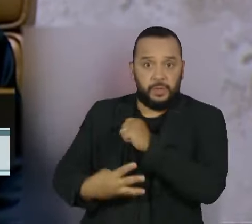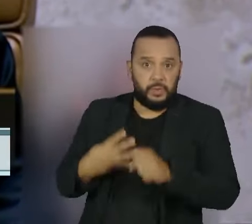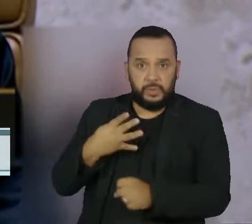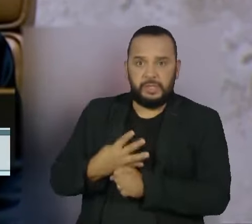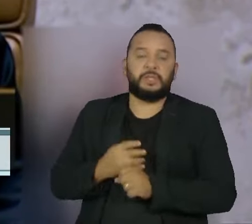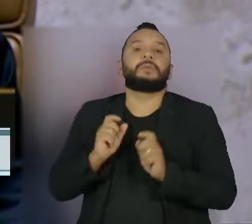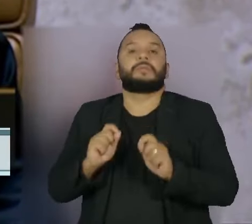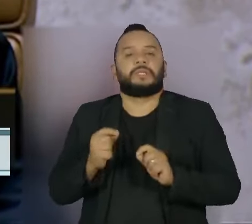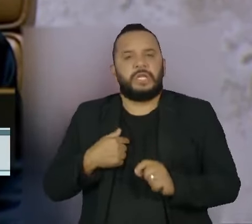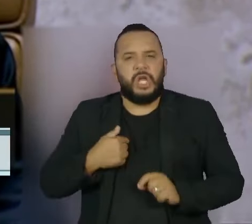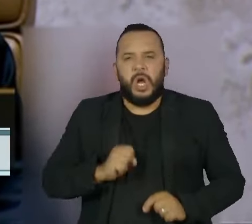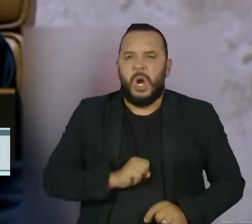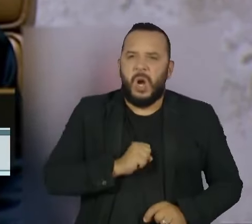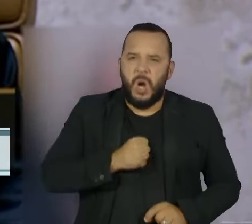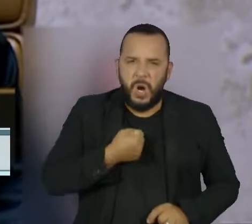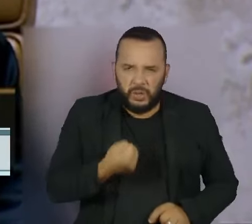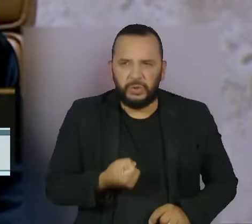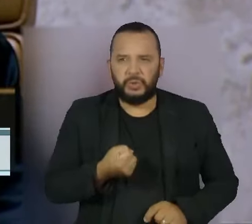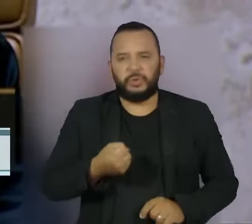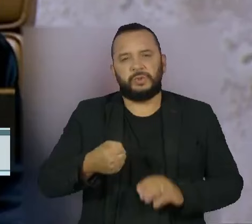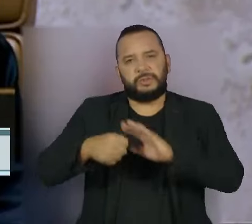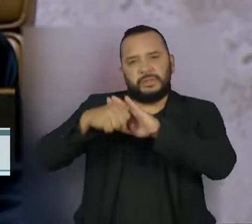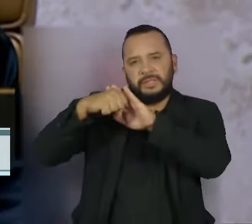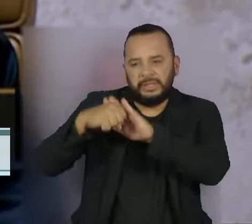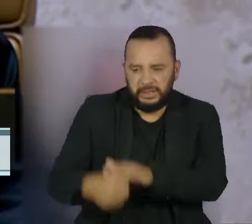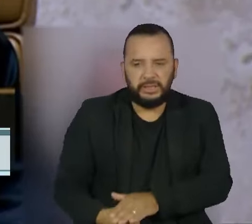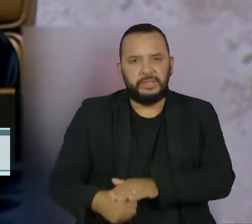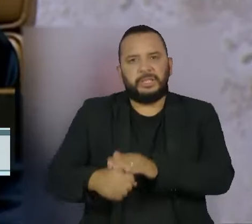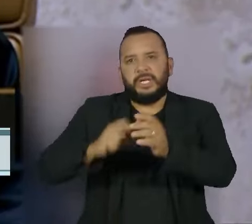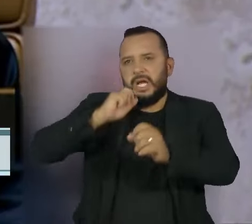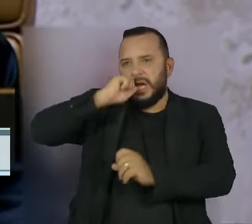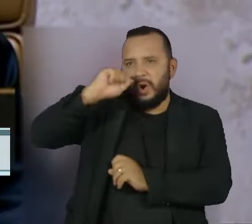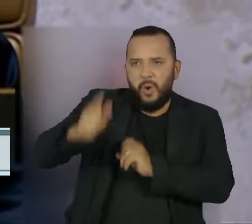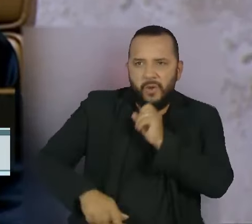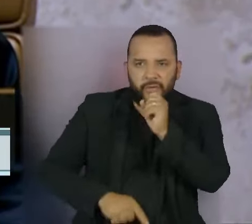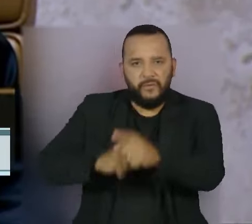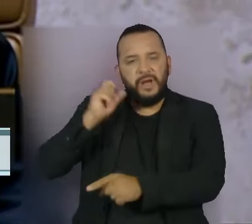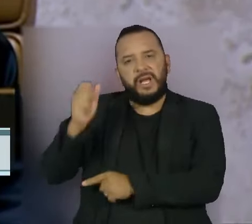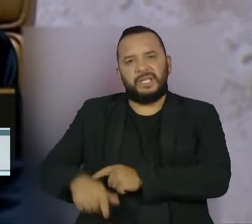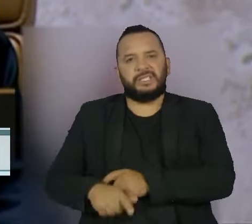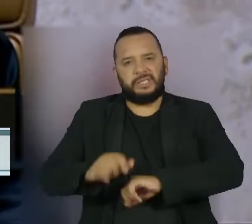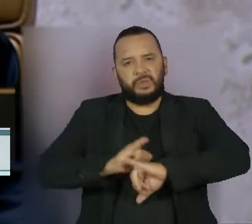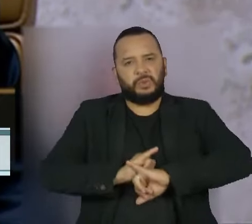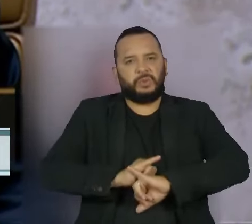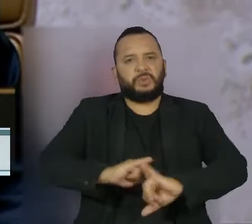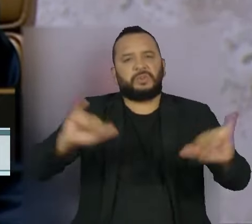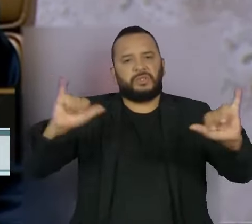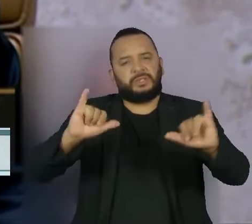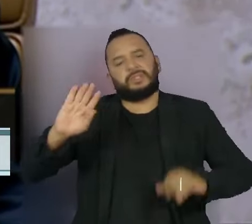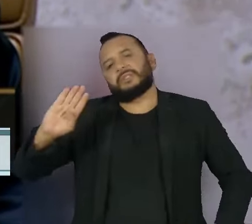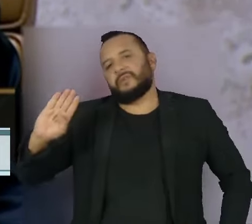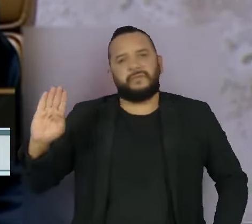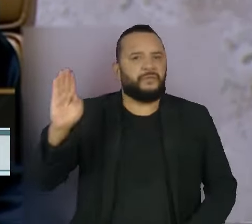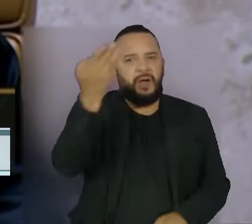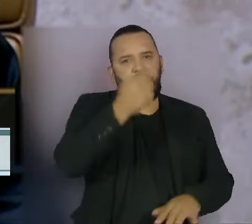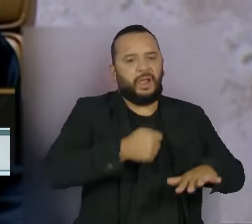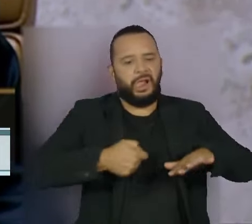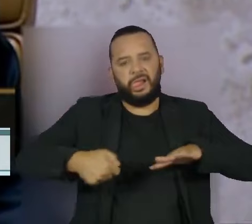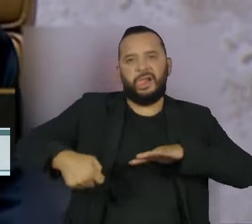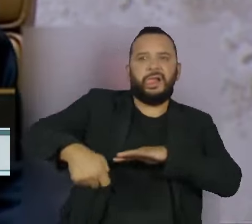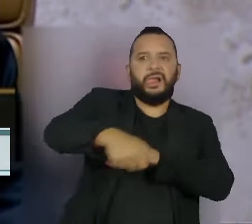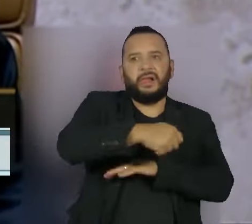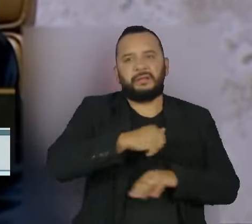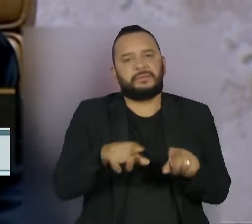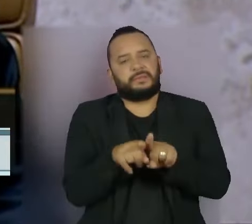Sofreram perseguições, ofensas, campanhas de difamação e até mesmo ameaças de morte,